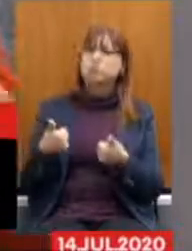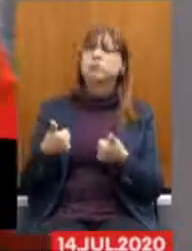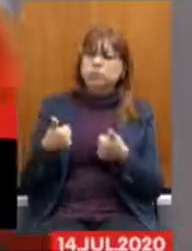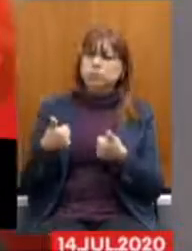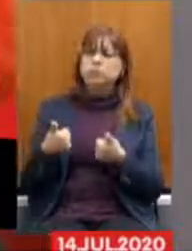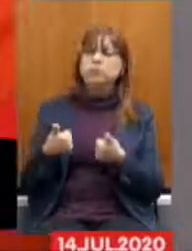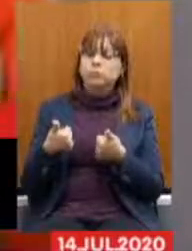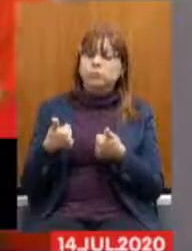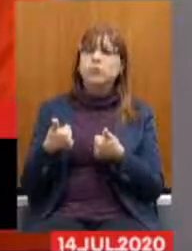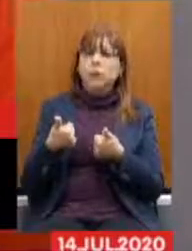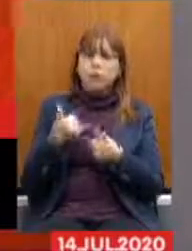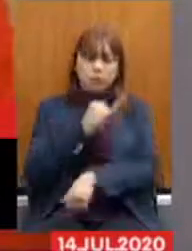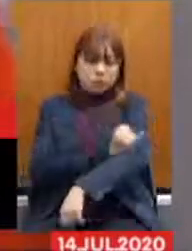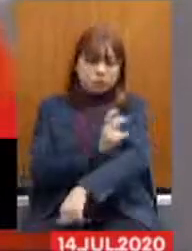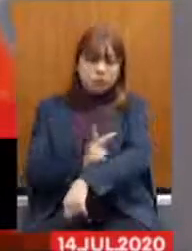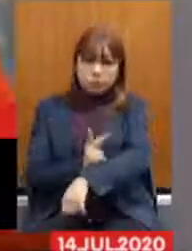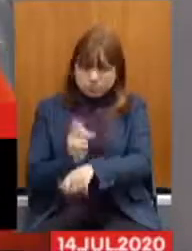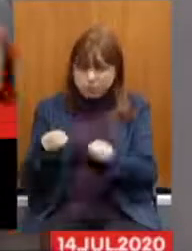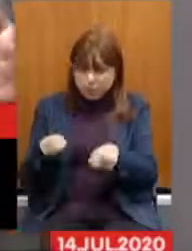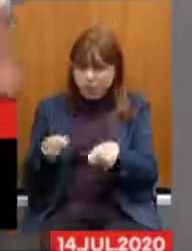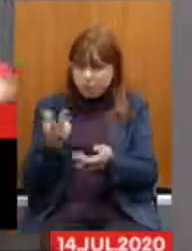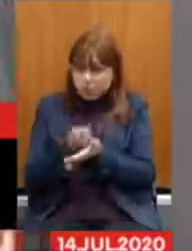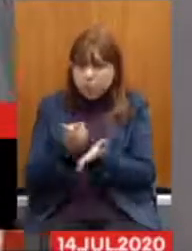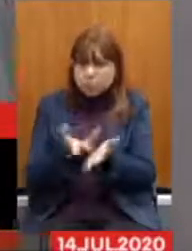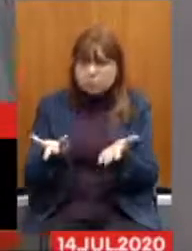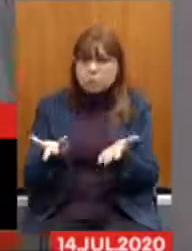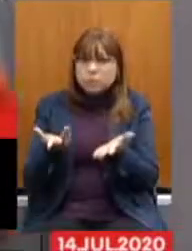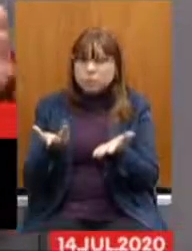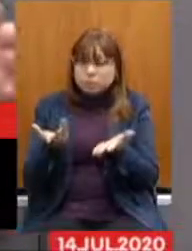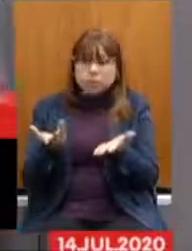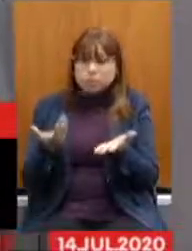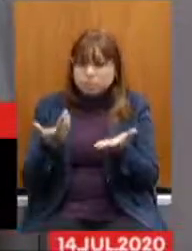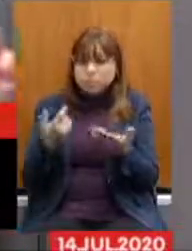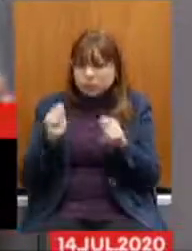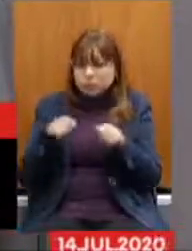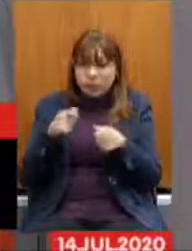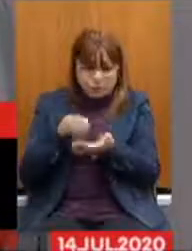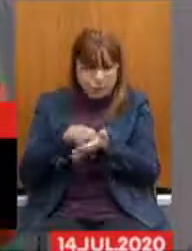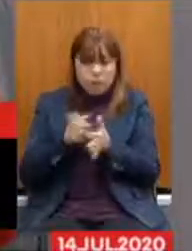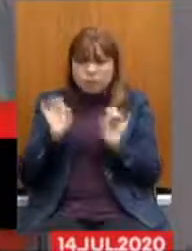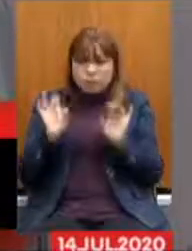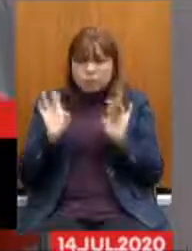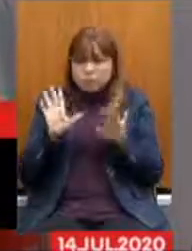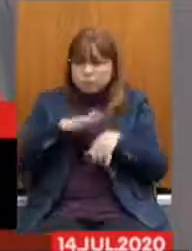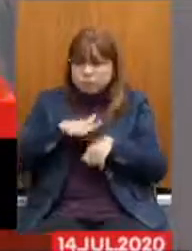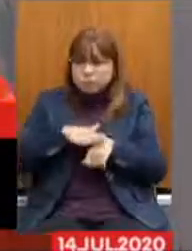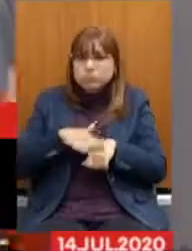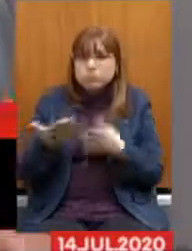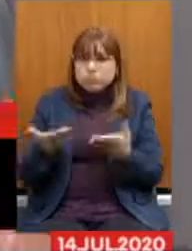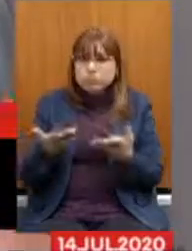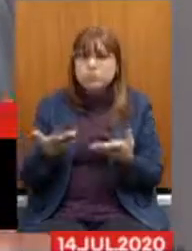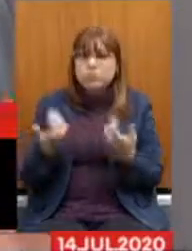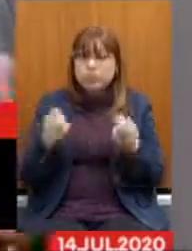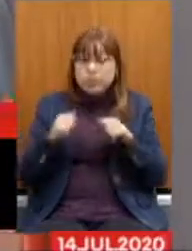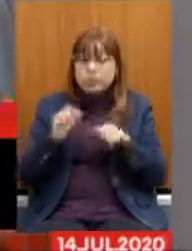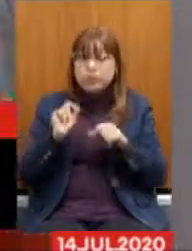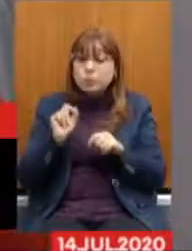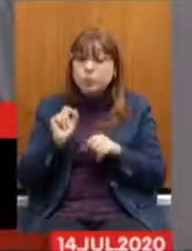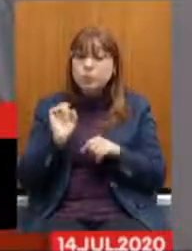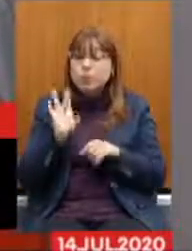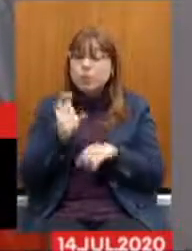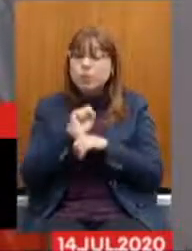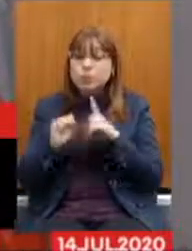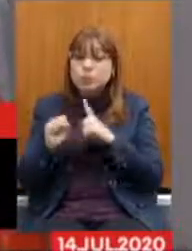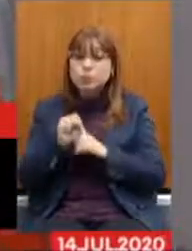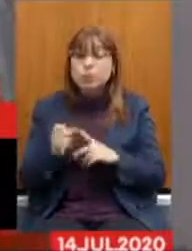dizendo que o Ipseng se sustenta, o Ipseng é superavitário, a importância de se garantir a política de seguridade social. Então, a